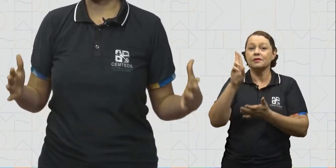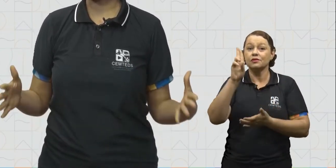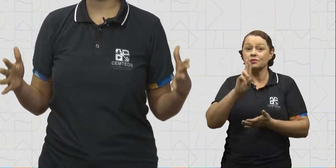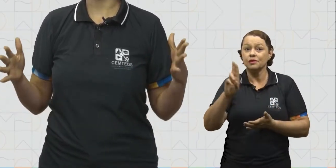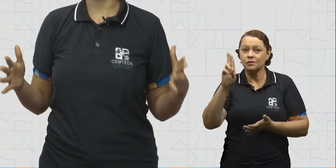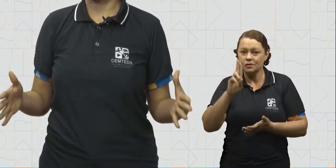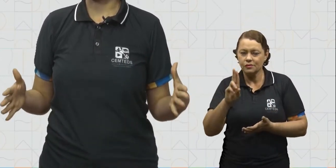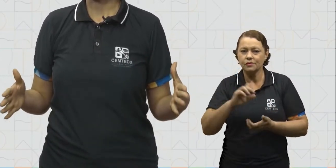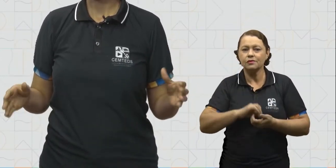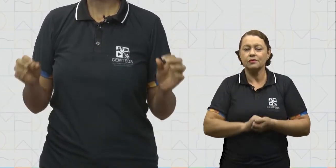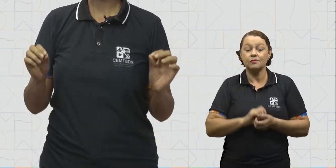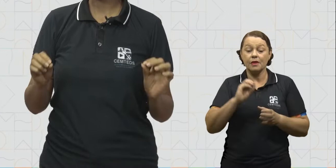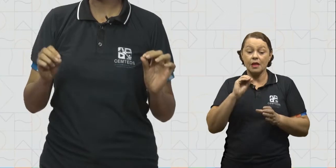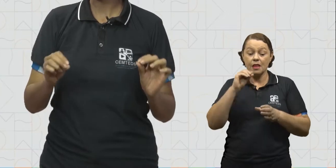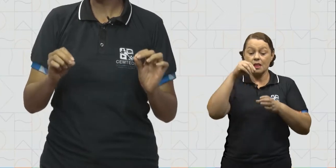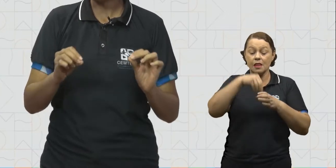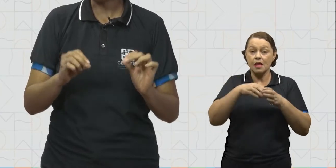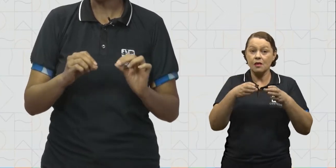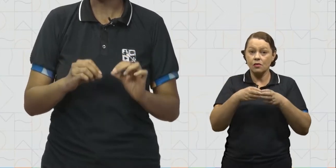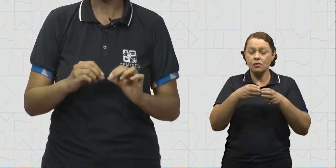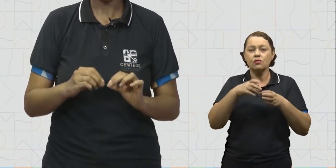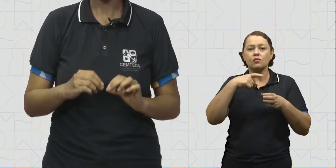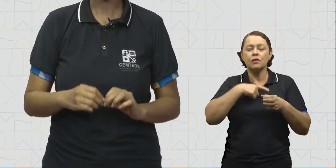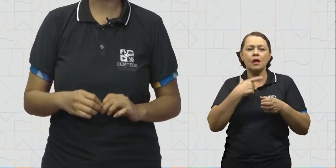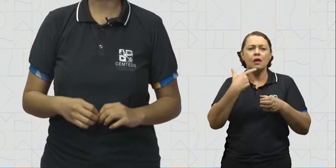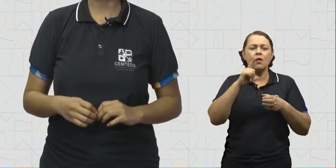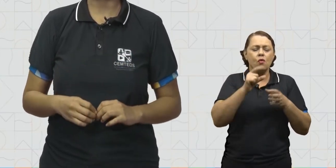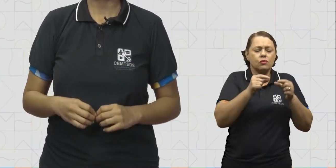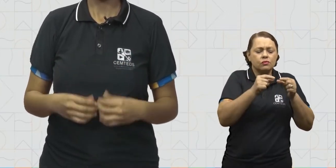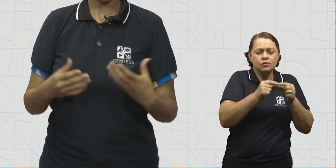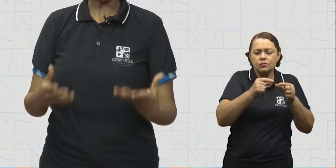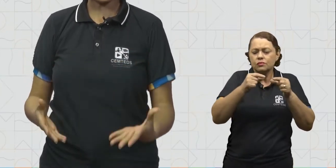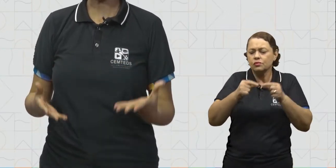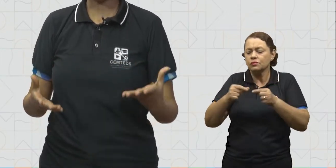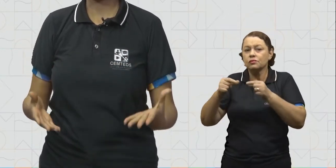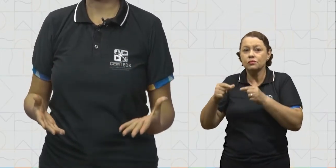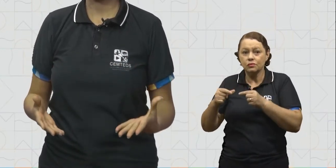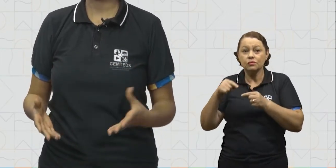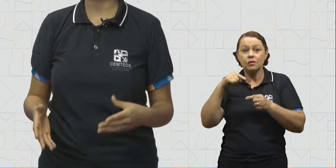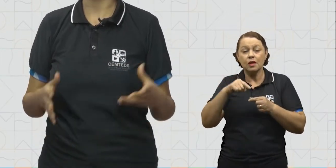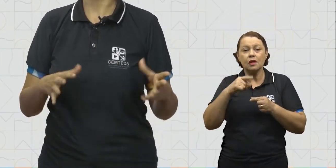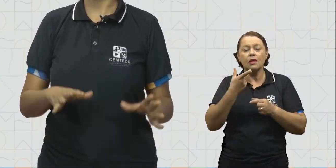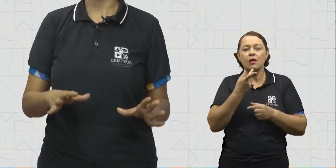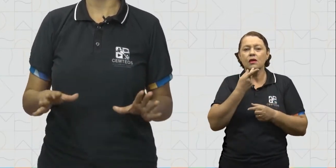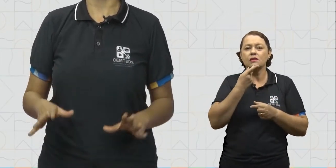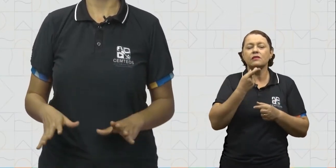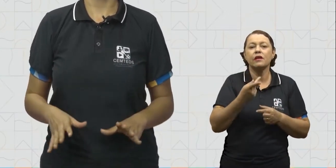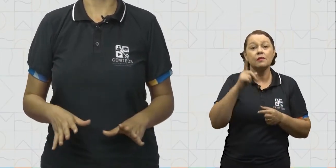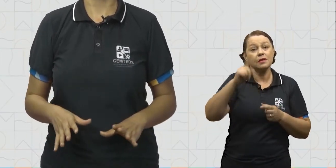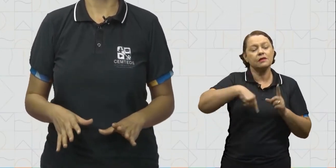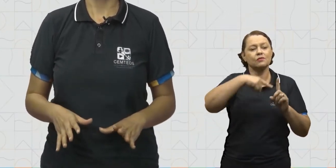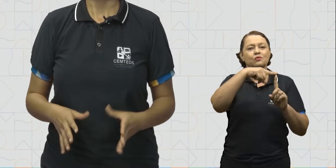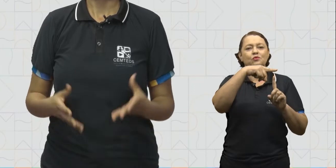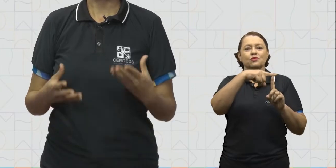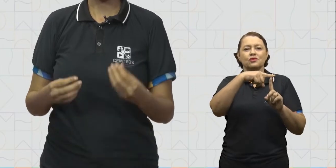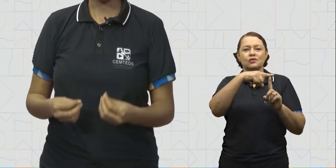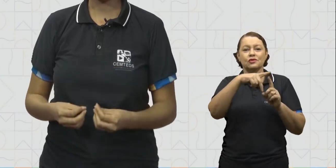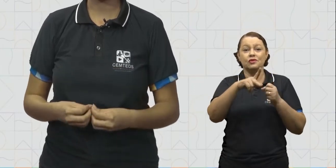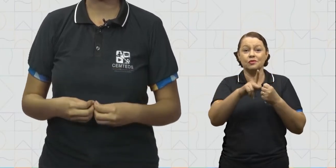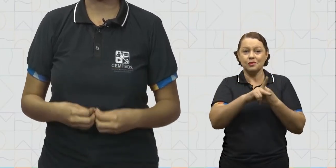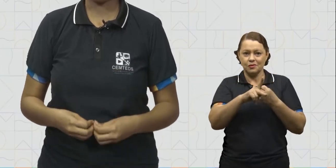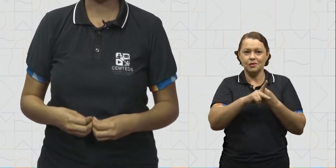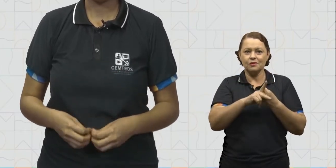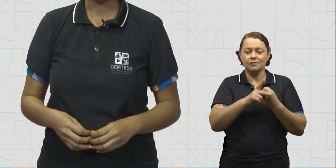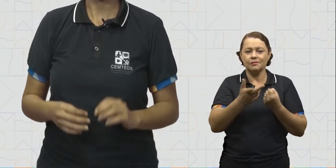grupo bem grandão, existem grupinhos, pequenininhos, aqueles que chamamos de tipos de pronomes. O